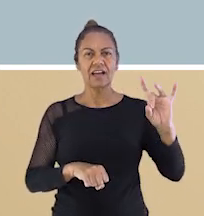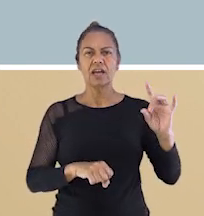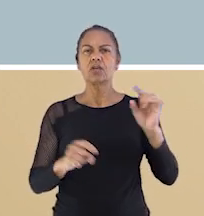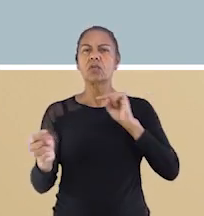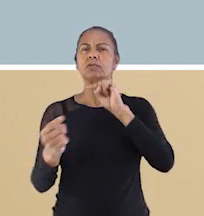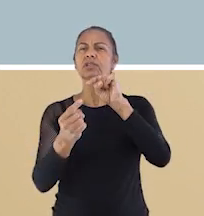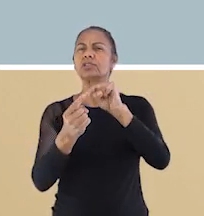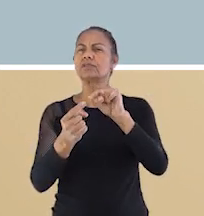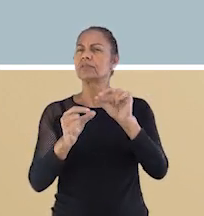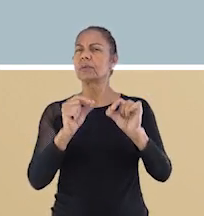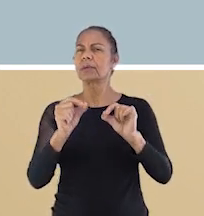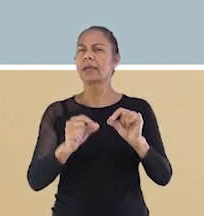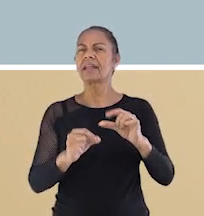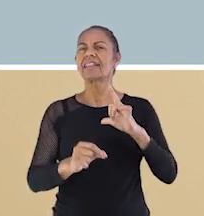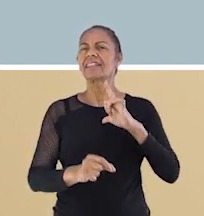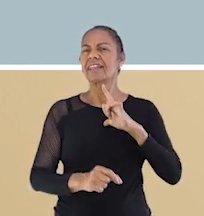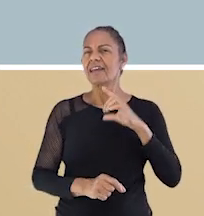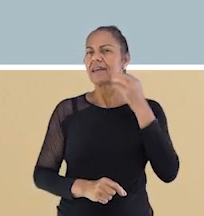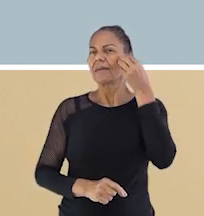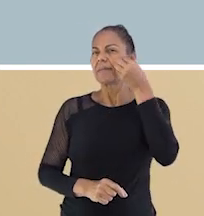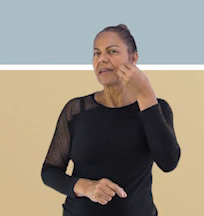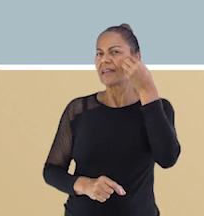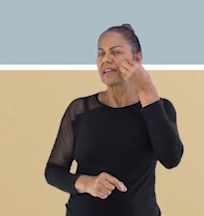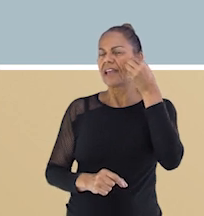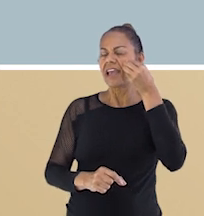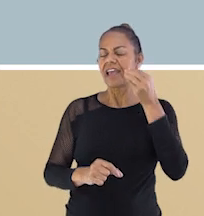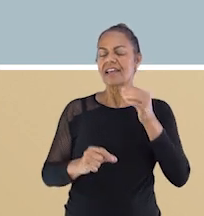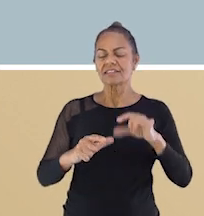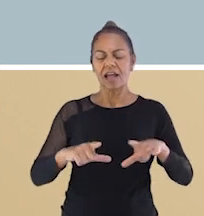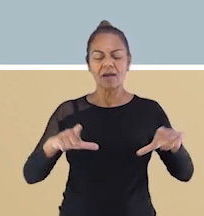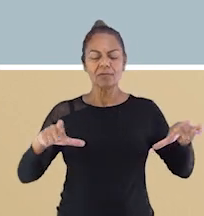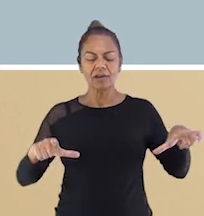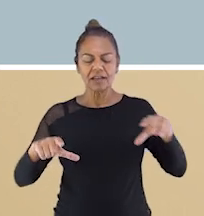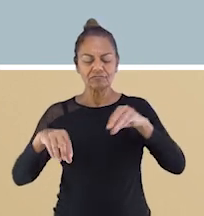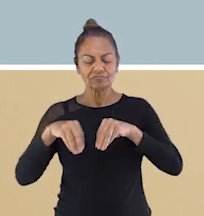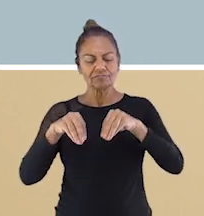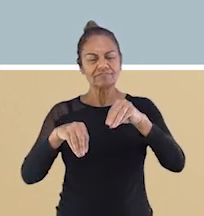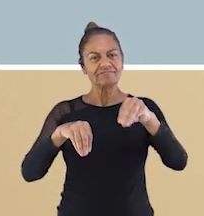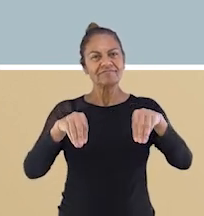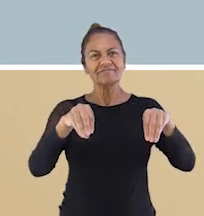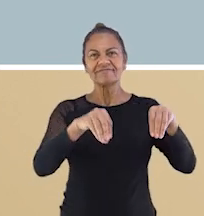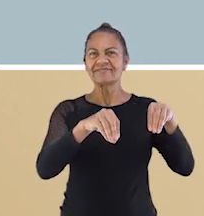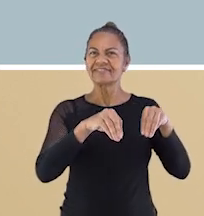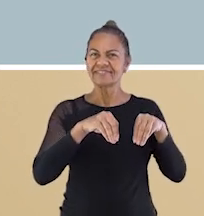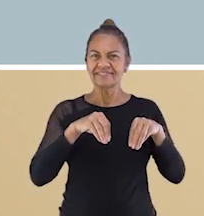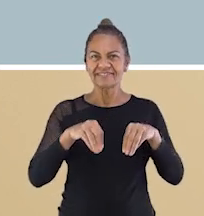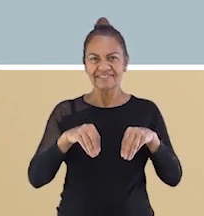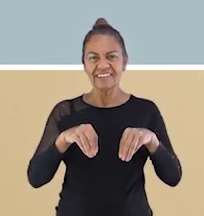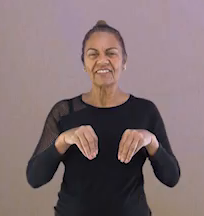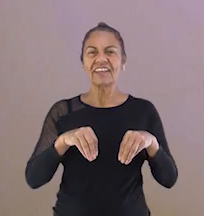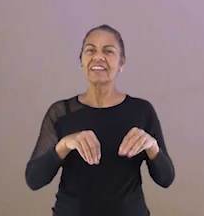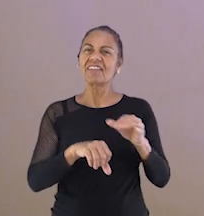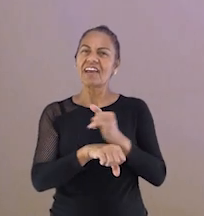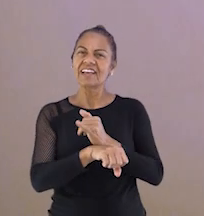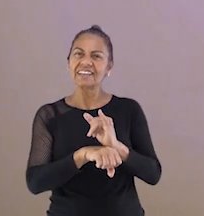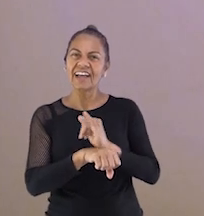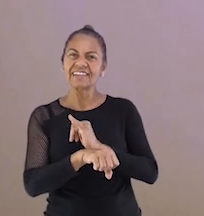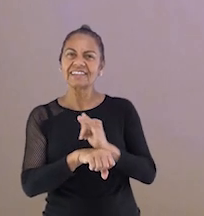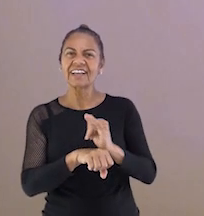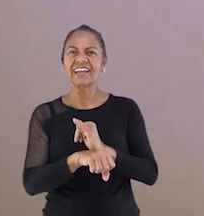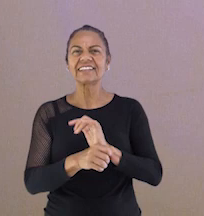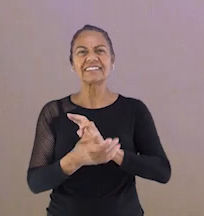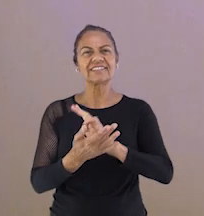jogos de tabuleiro, através das atividades lúdicas e métodos alternativos. E,